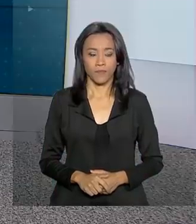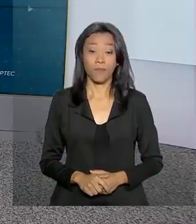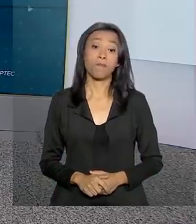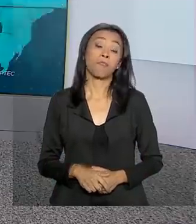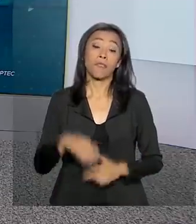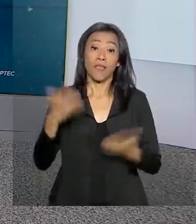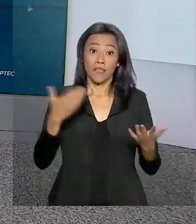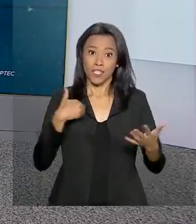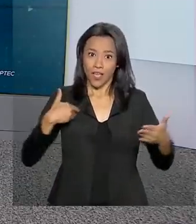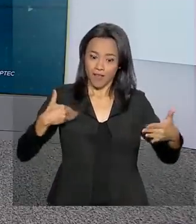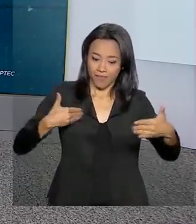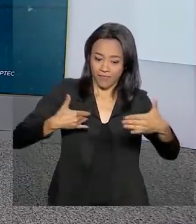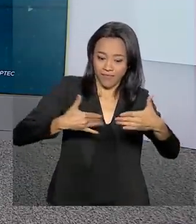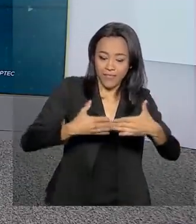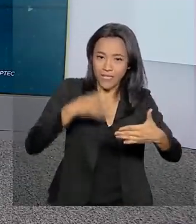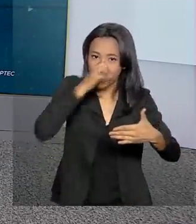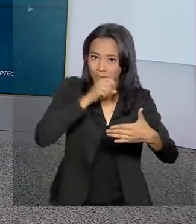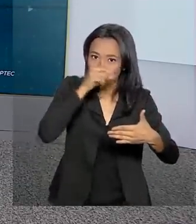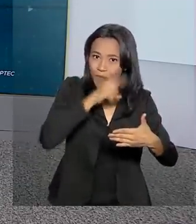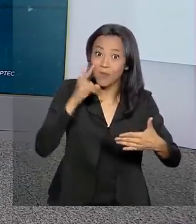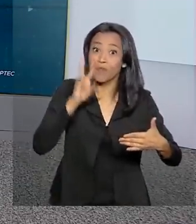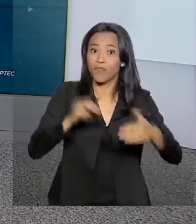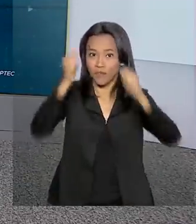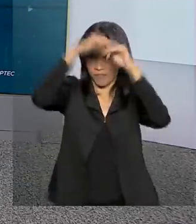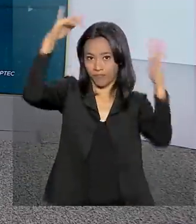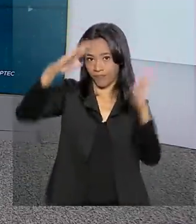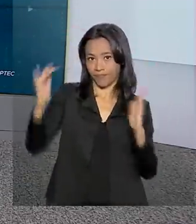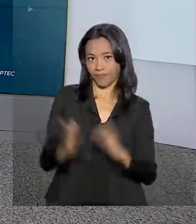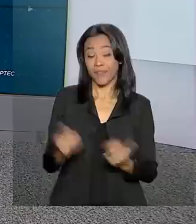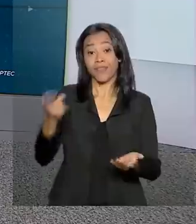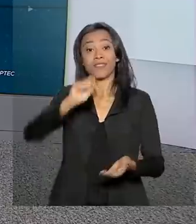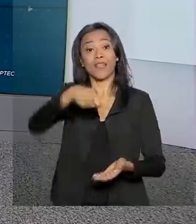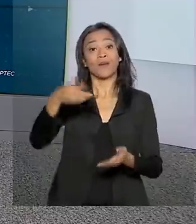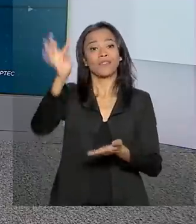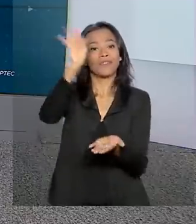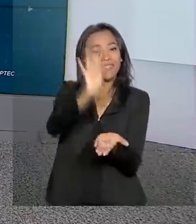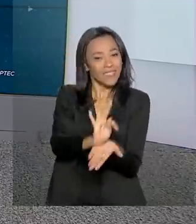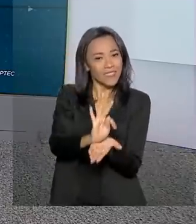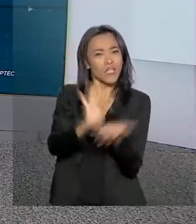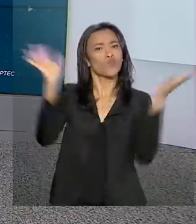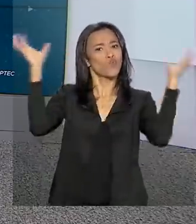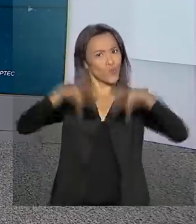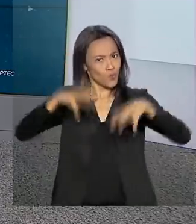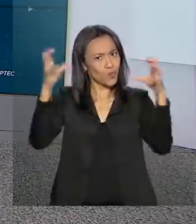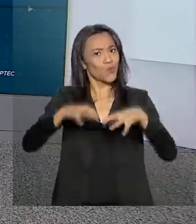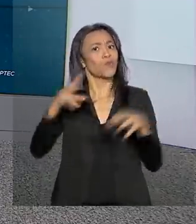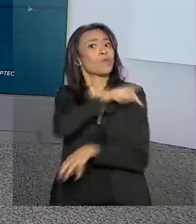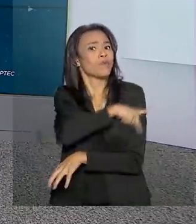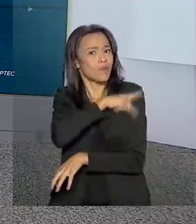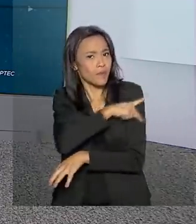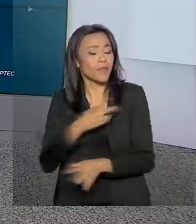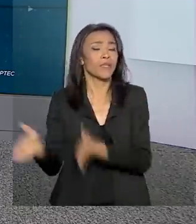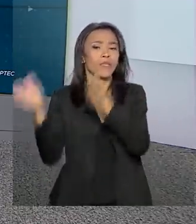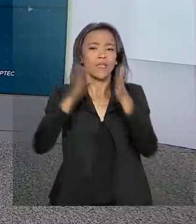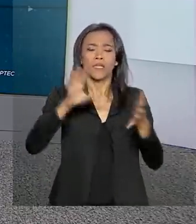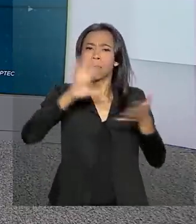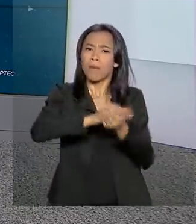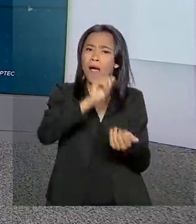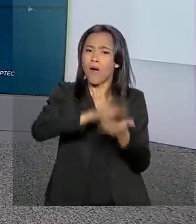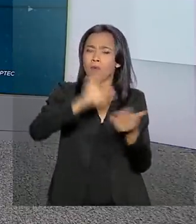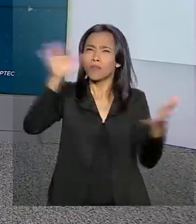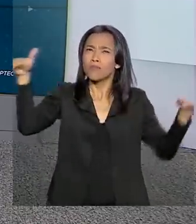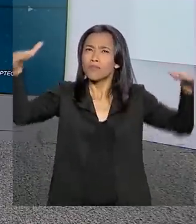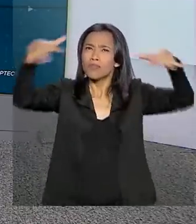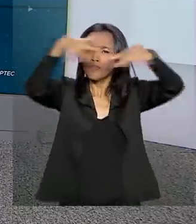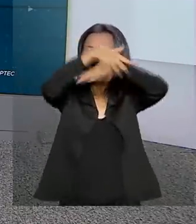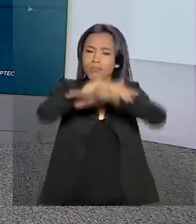Fim de semana chegando, então, vamos ao mapa. Olha só, em Teresina nós temos pancadas de chuva. Em Palmas, o céu está parcialmente nublado.